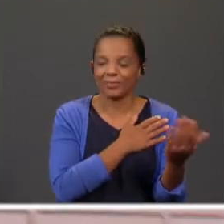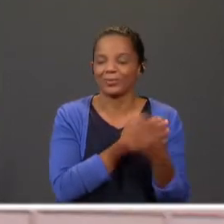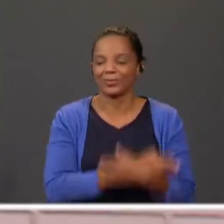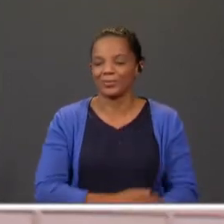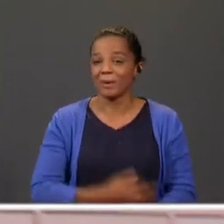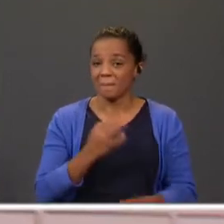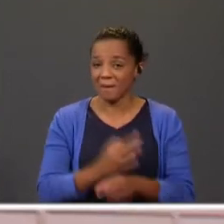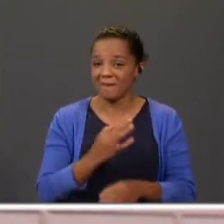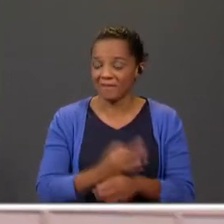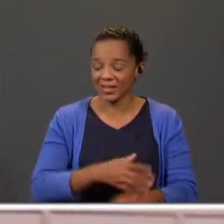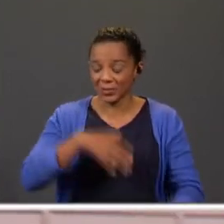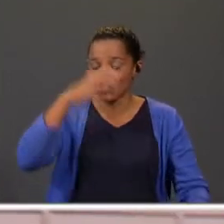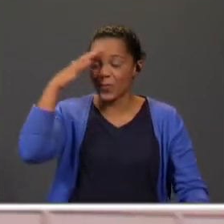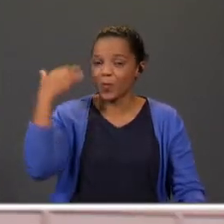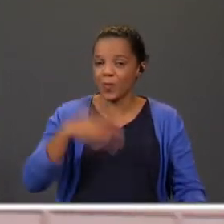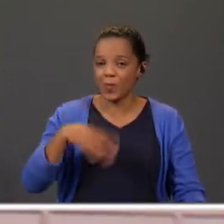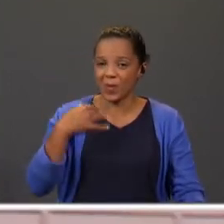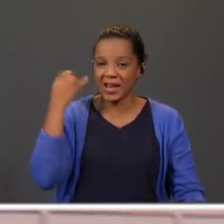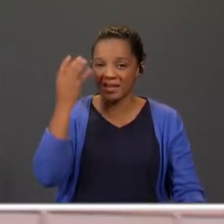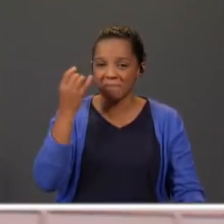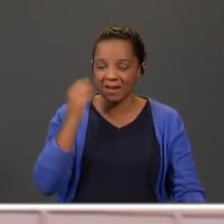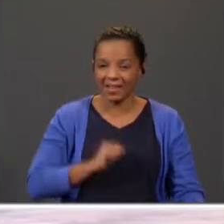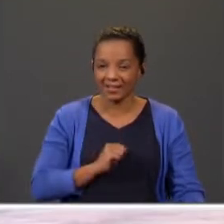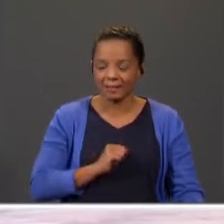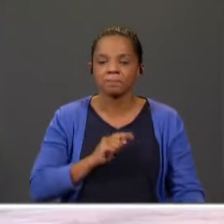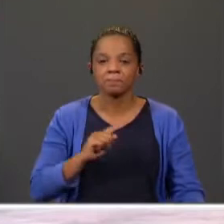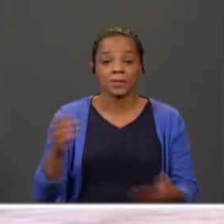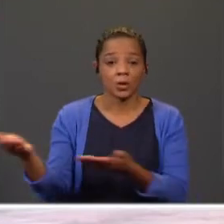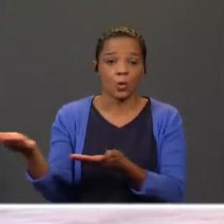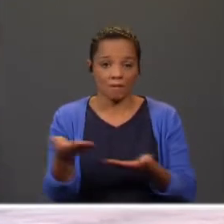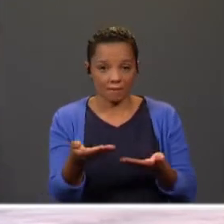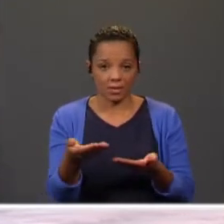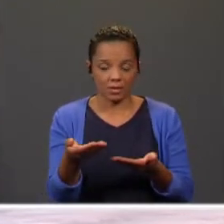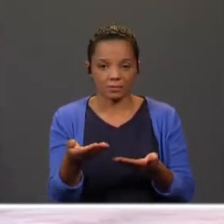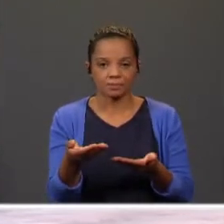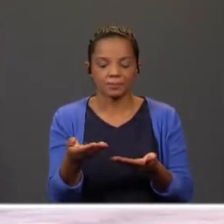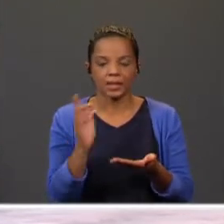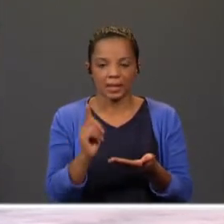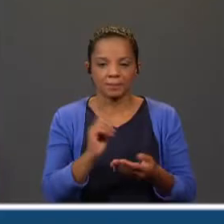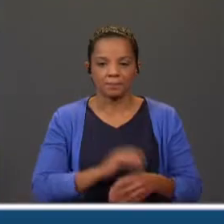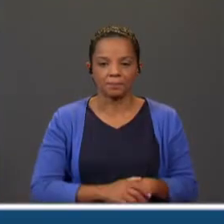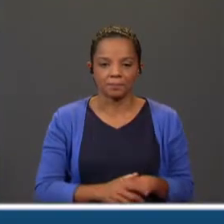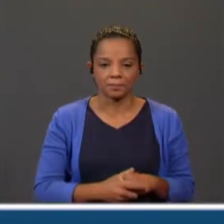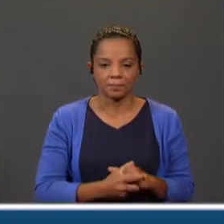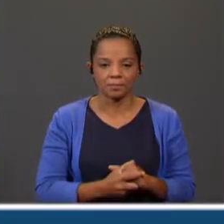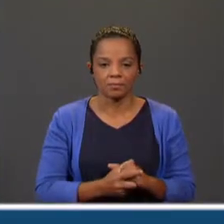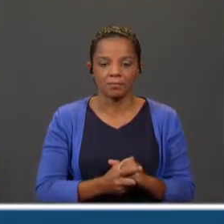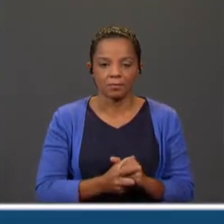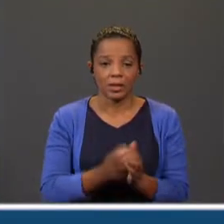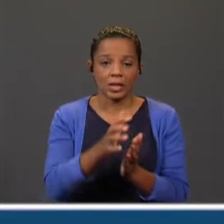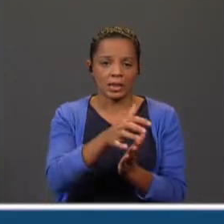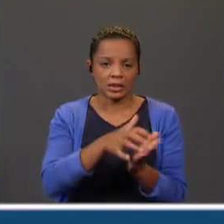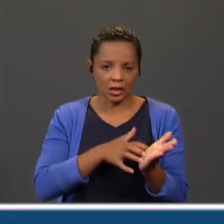devia ser uma festa bem animada. Então, o convite seria um texto